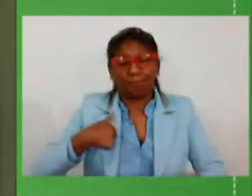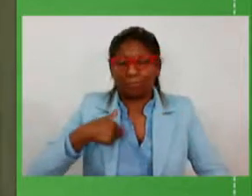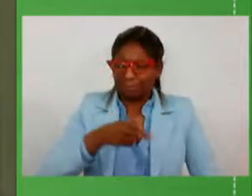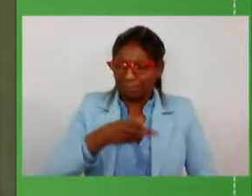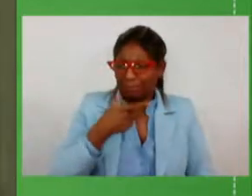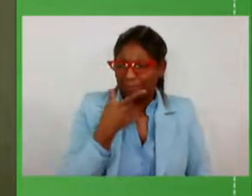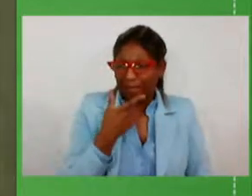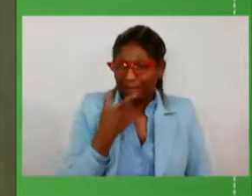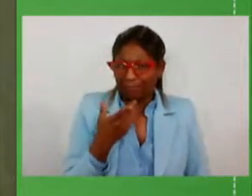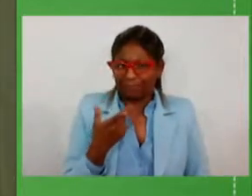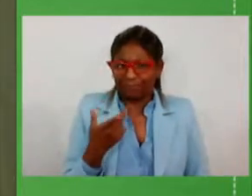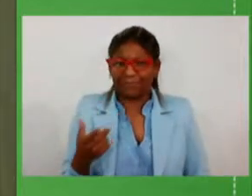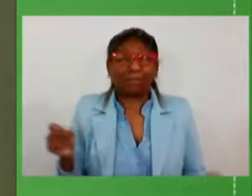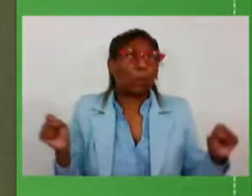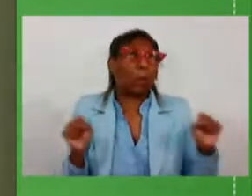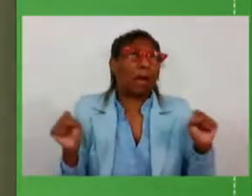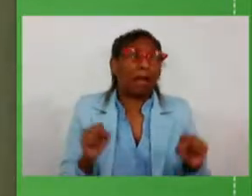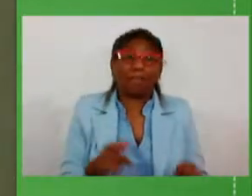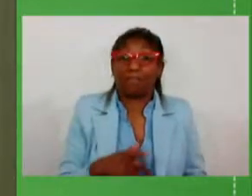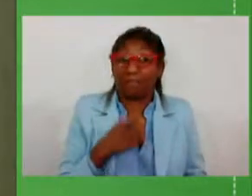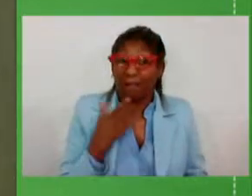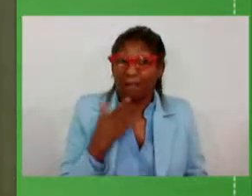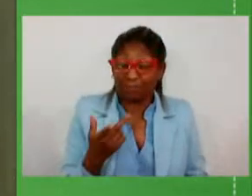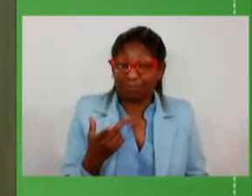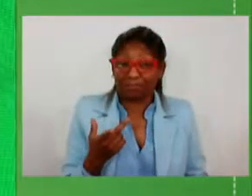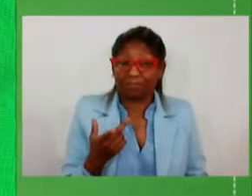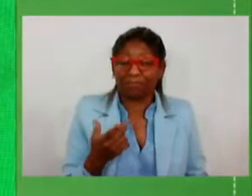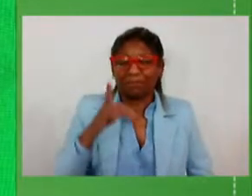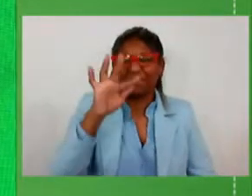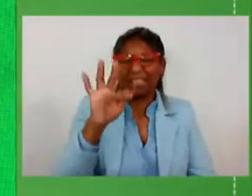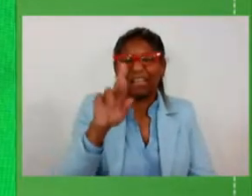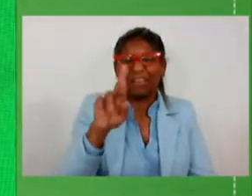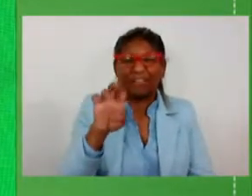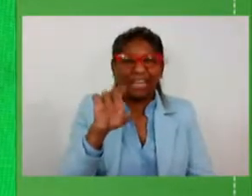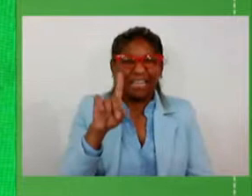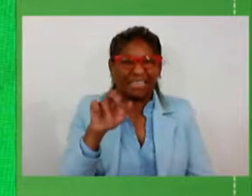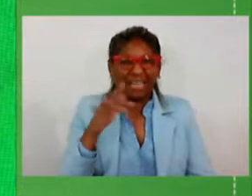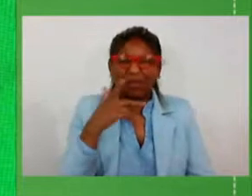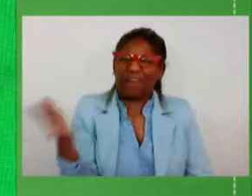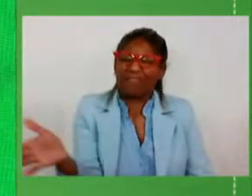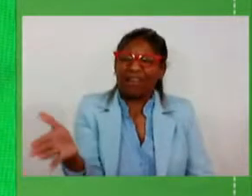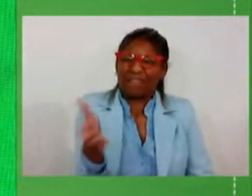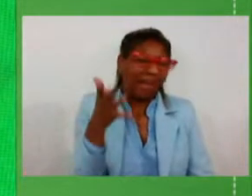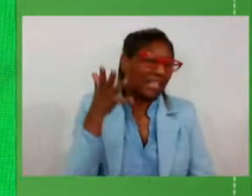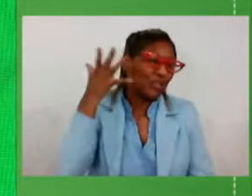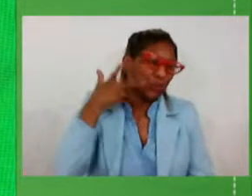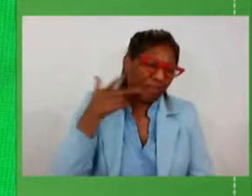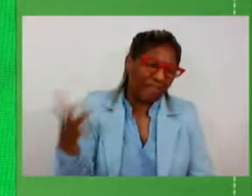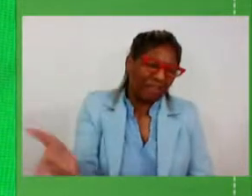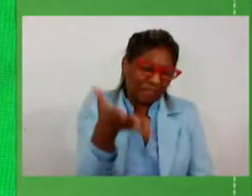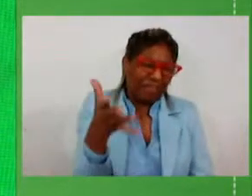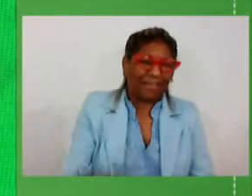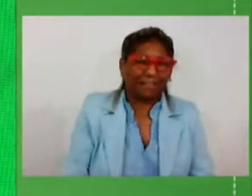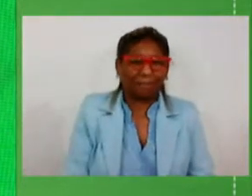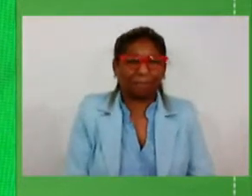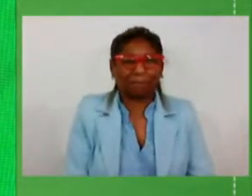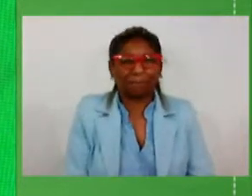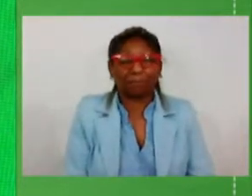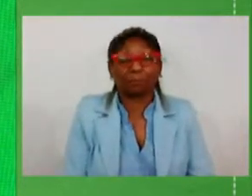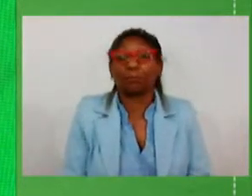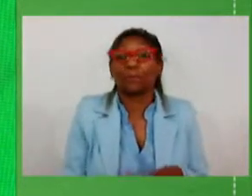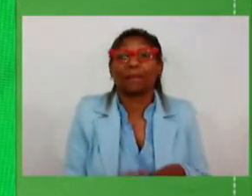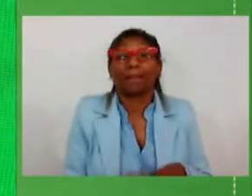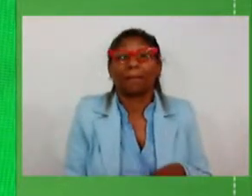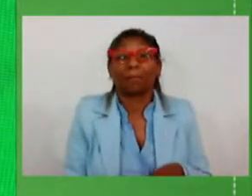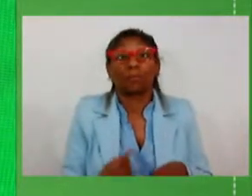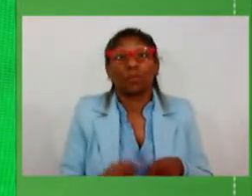adorava e o meu líder Frederico ainda me incentivava vai para a tribuna vai lá que nós queremos te ouvir porque o